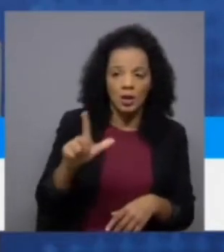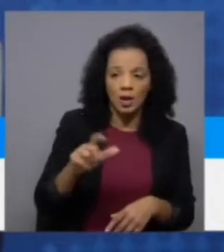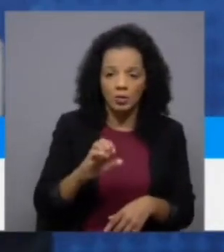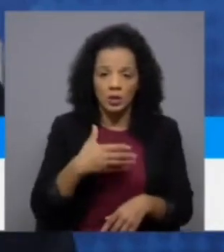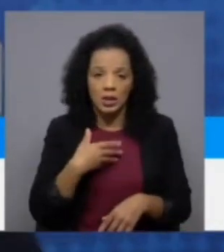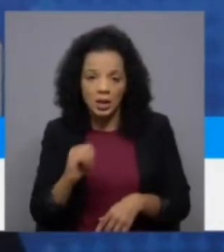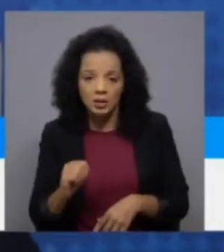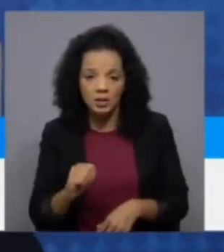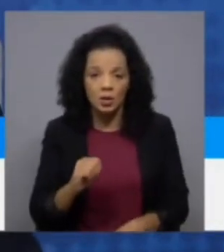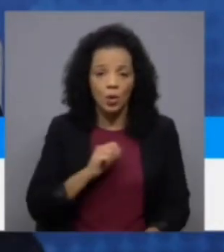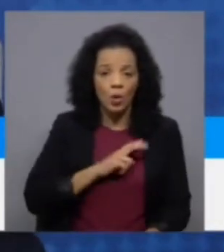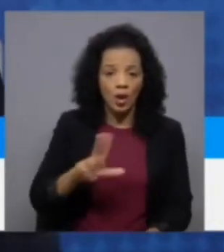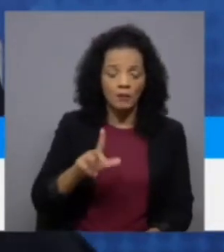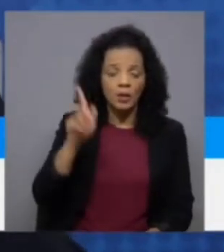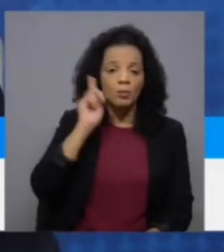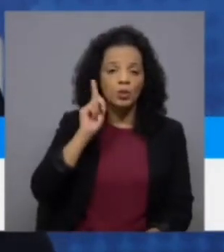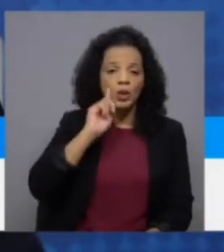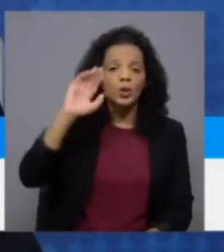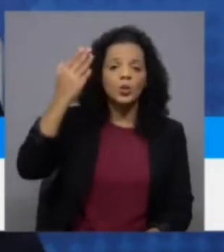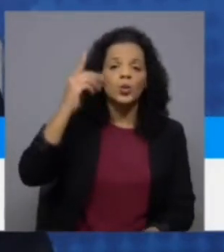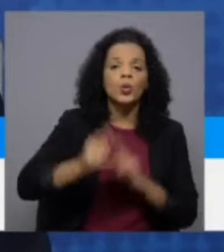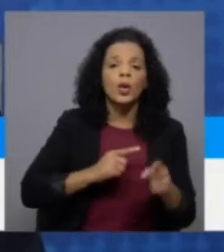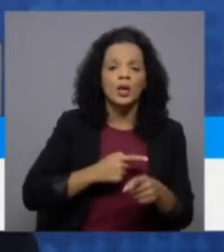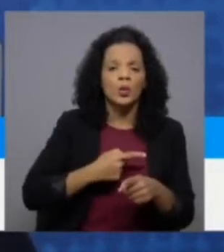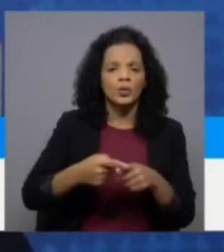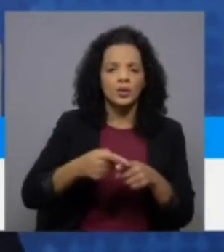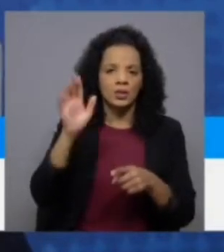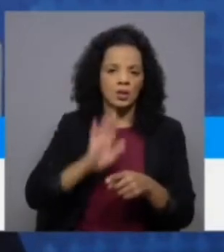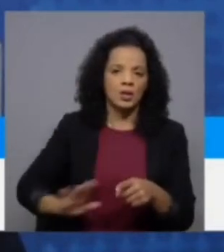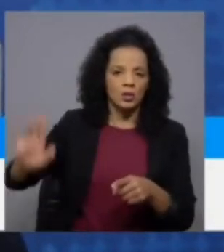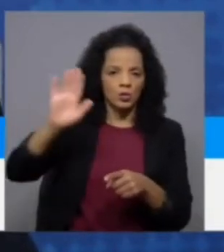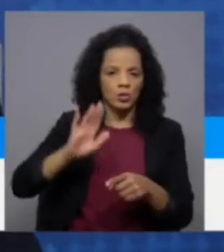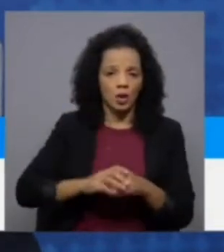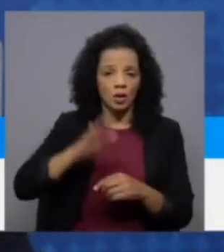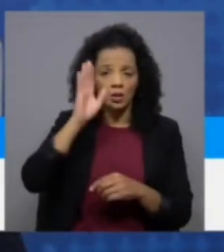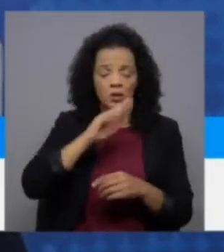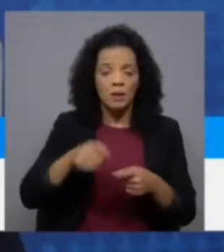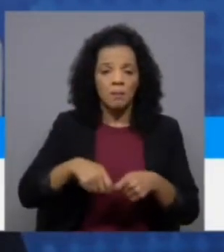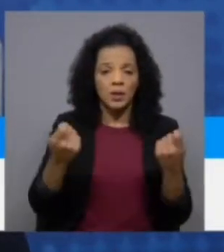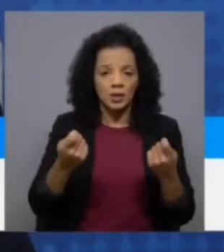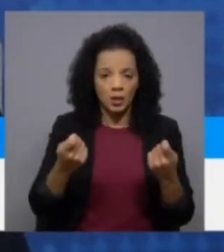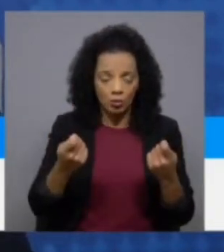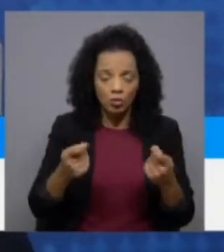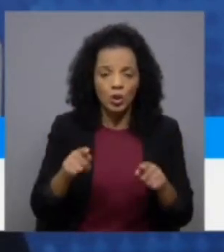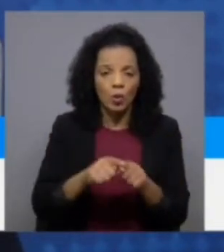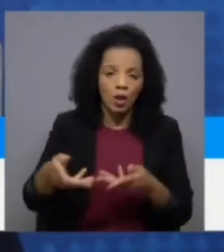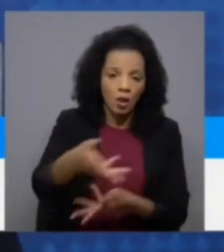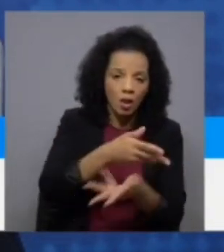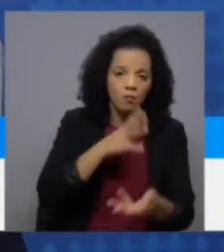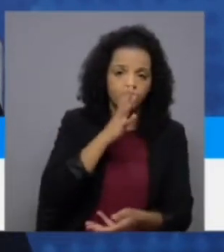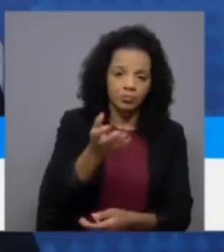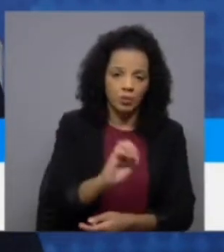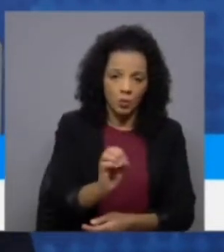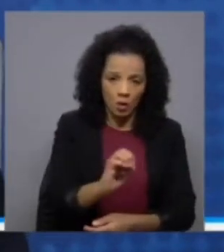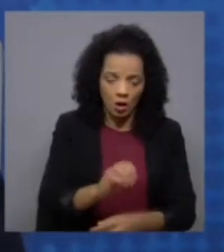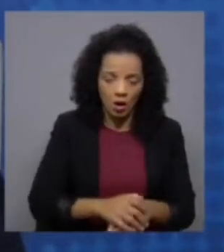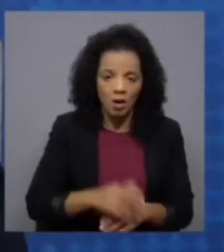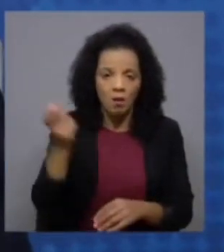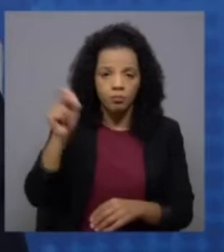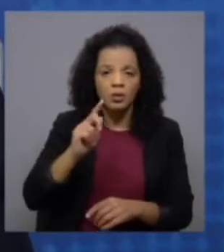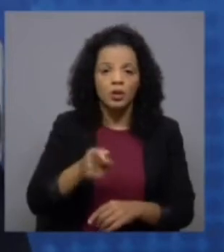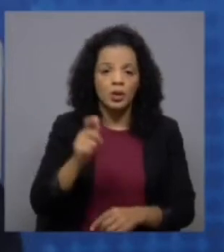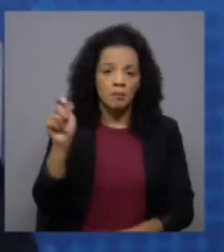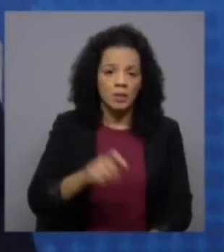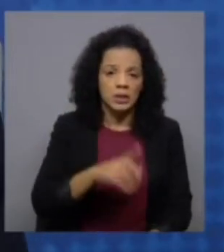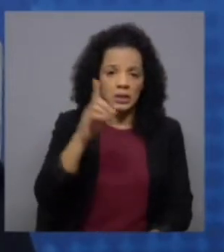CDS nem do LIVRE acima disto tudo está o interesse nacional e se os partidos não estão abertos ao diálogo aquilo que acontece é que passado seis